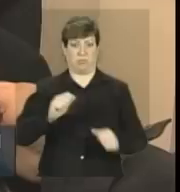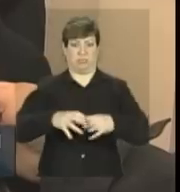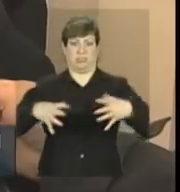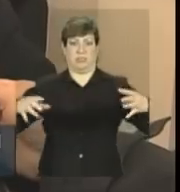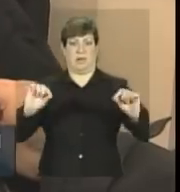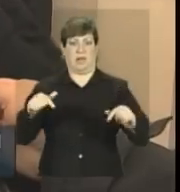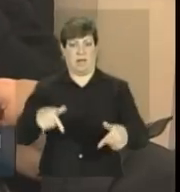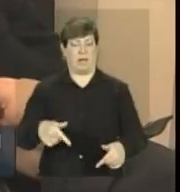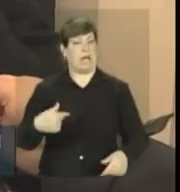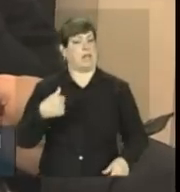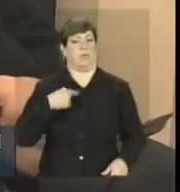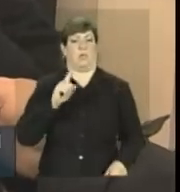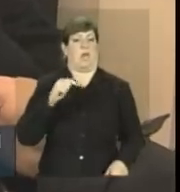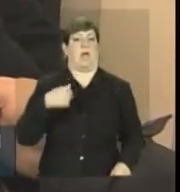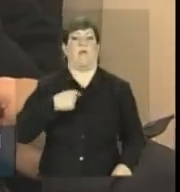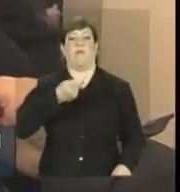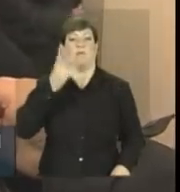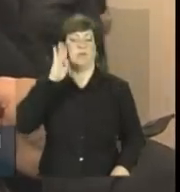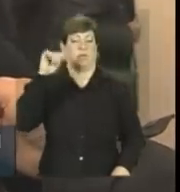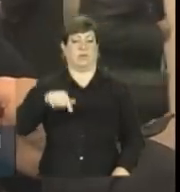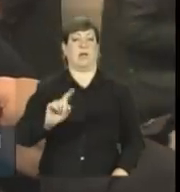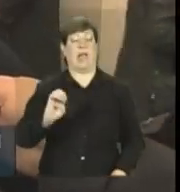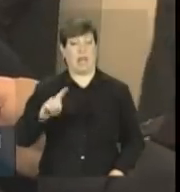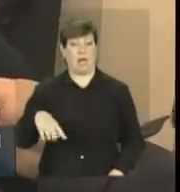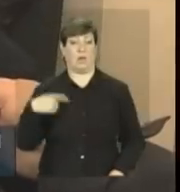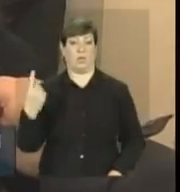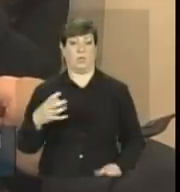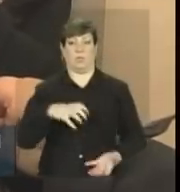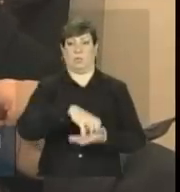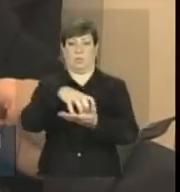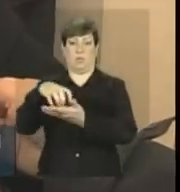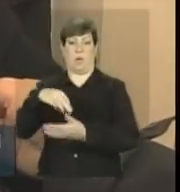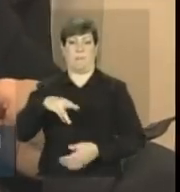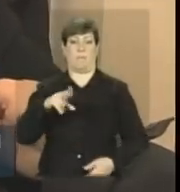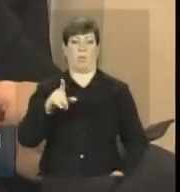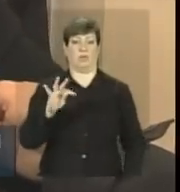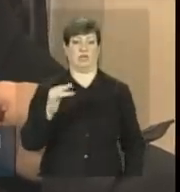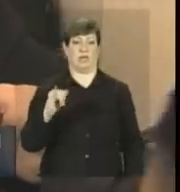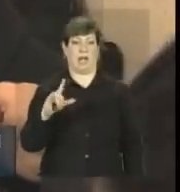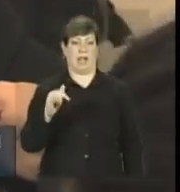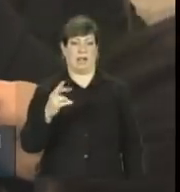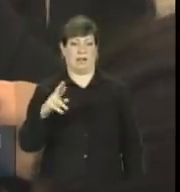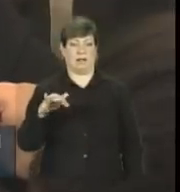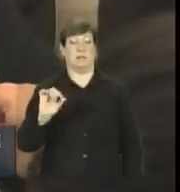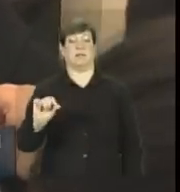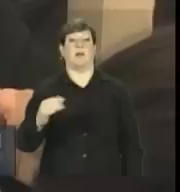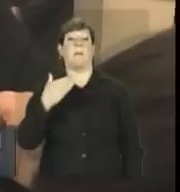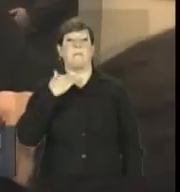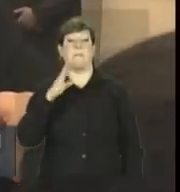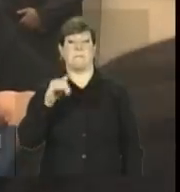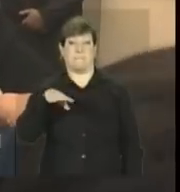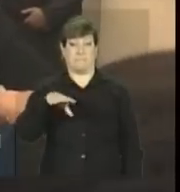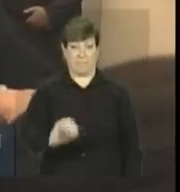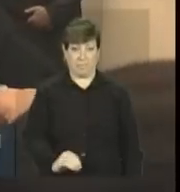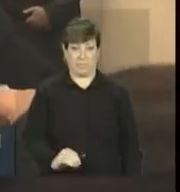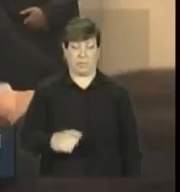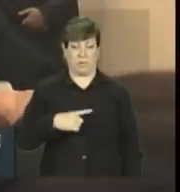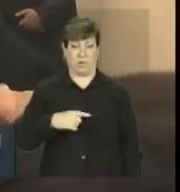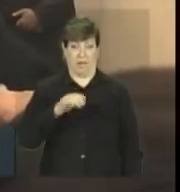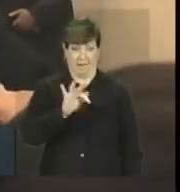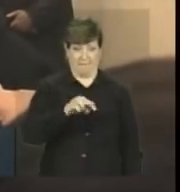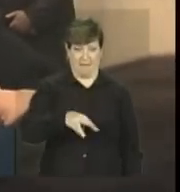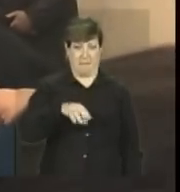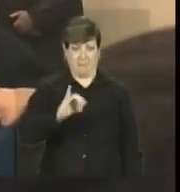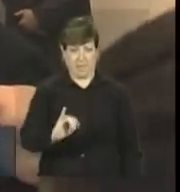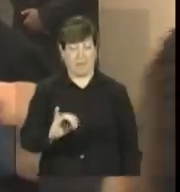sou eu que reconheço isso, são os organismos multilaterais como, vou repetir, o Fundo Monetário